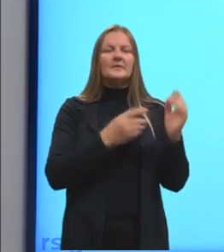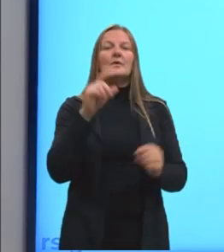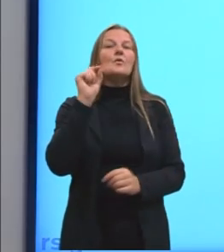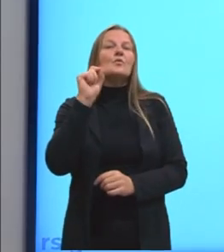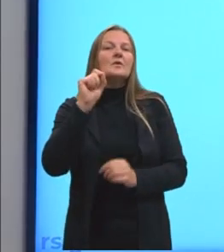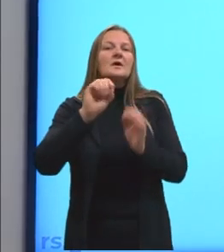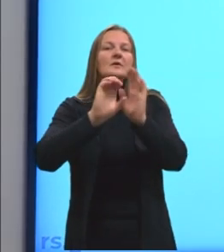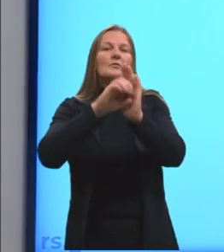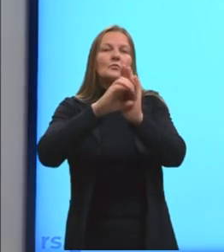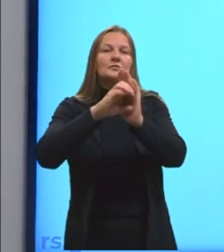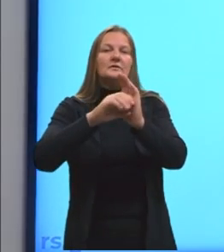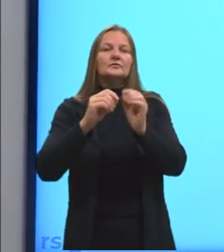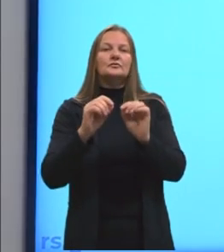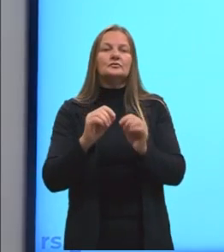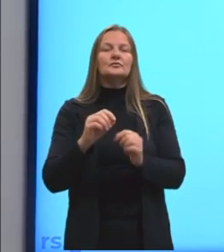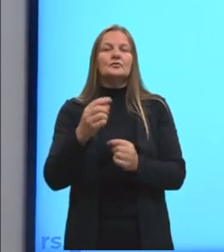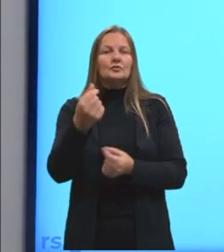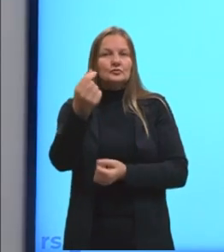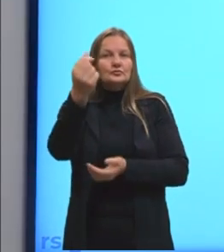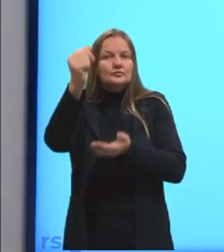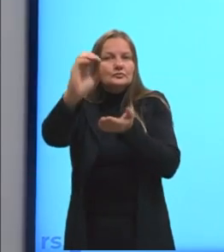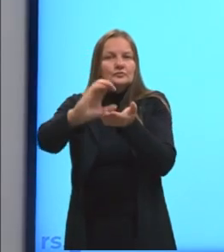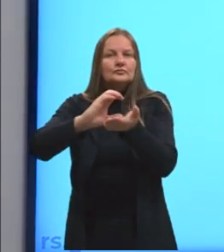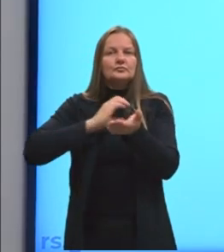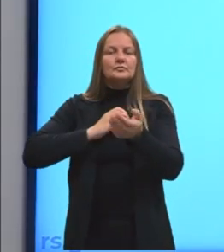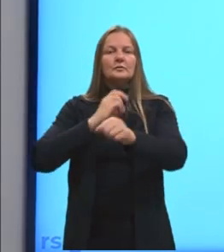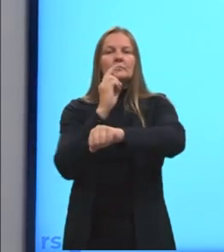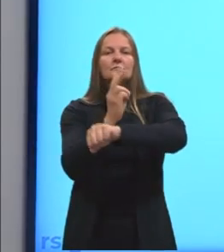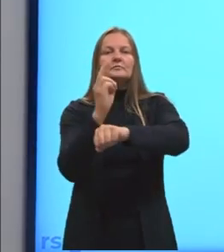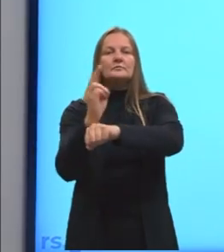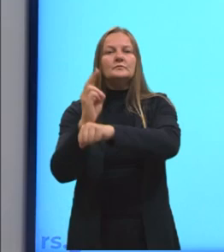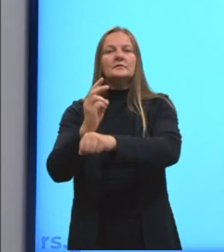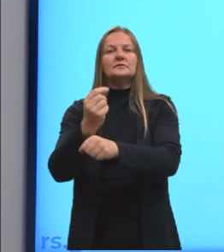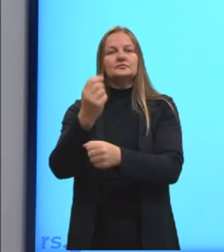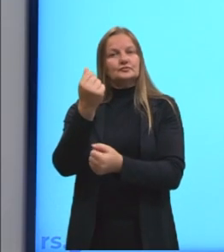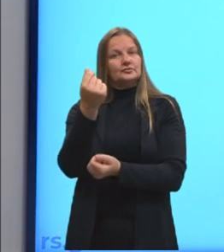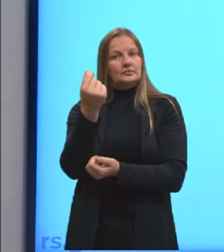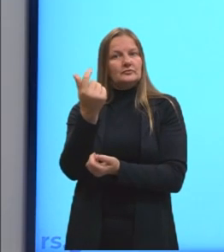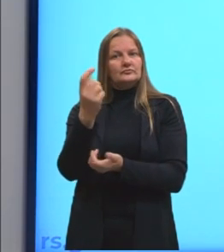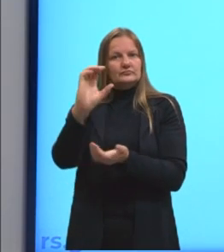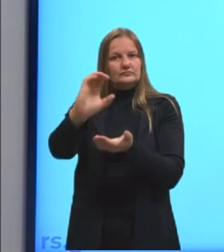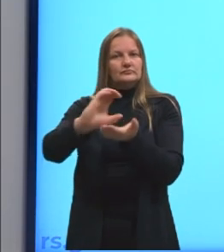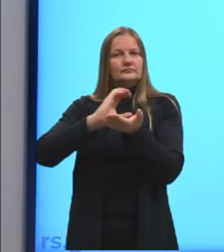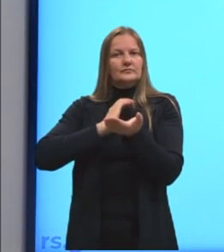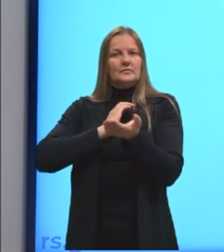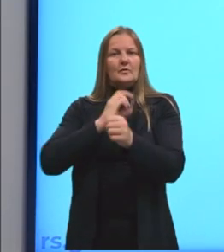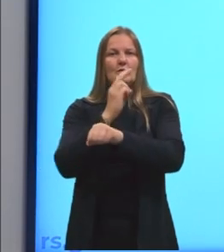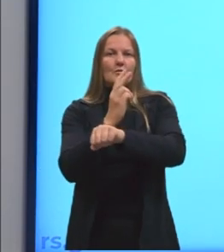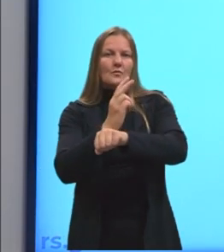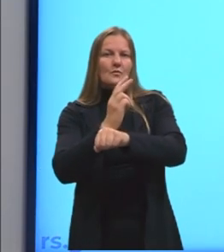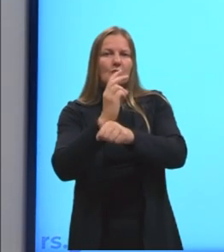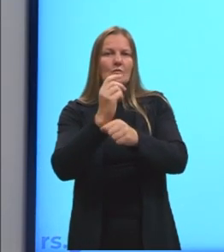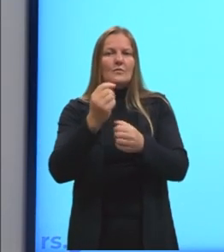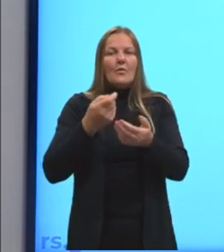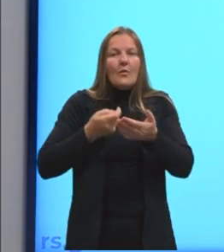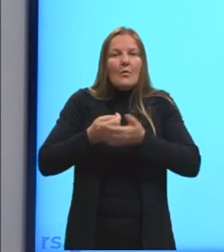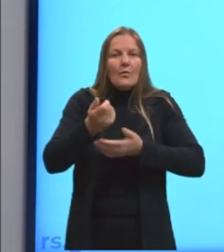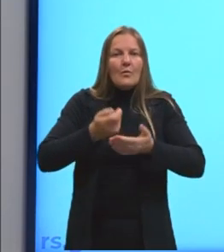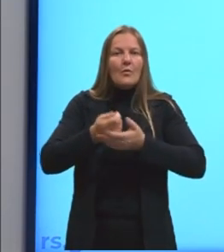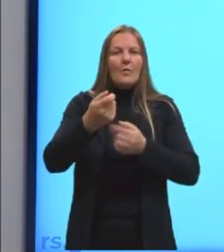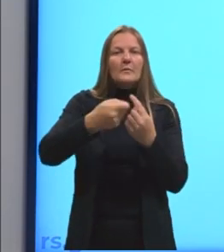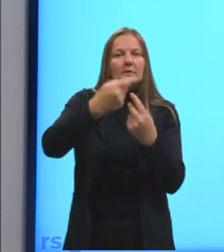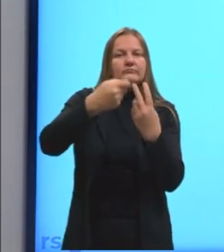juros simples, né? É a remuneração pelo empréstimo de uma quantia financeira. O empréstimo ou uma compra,